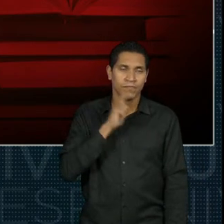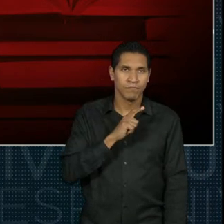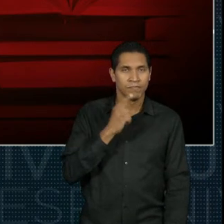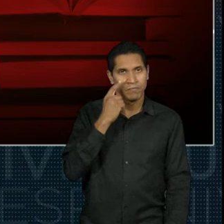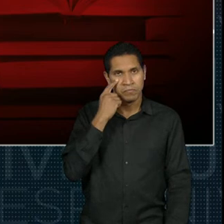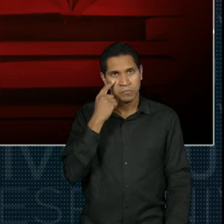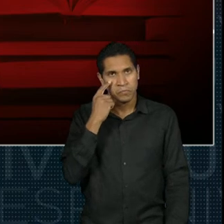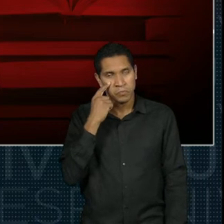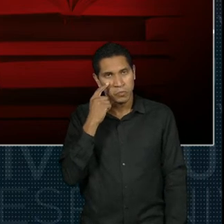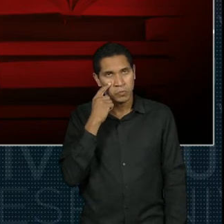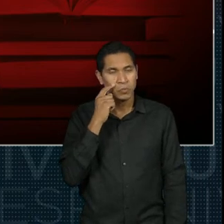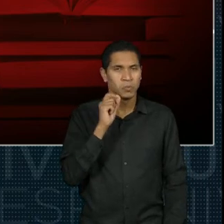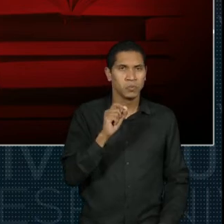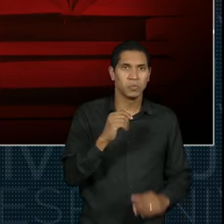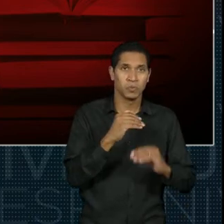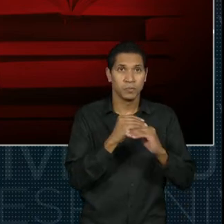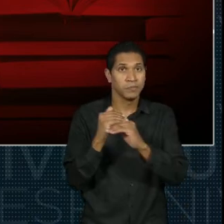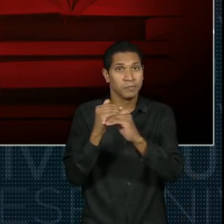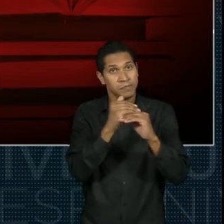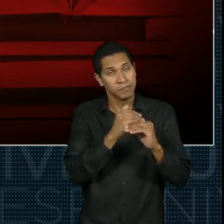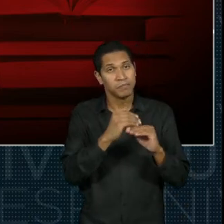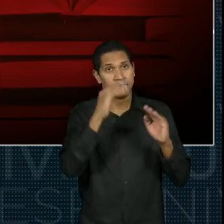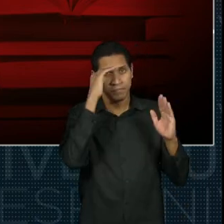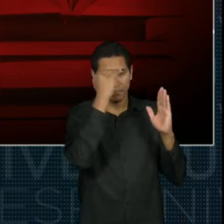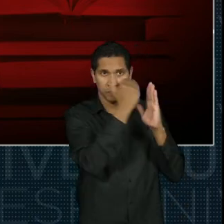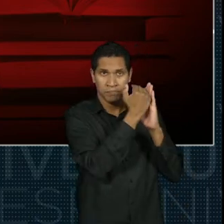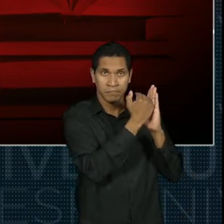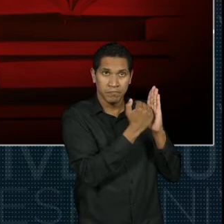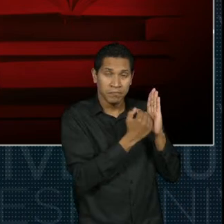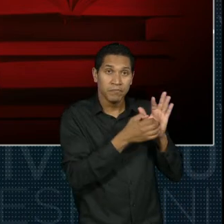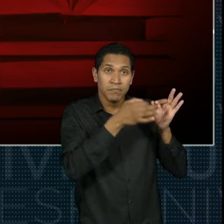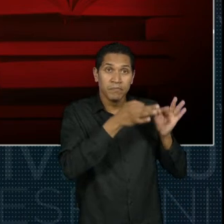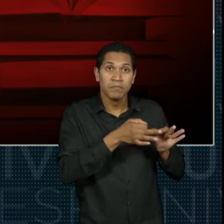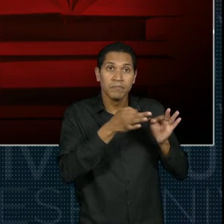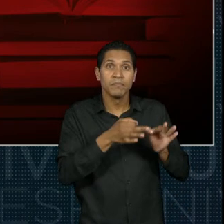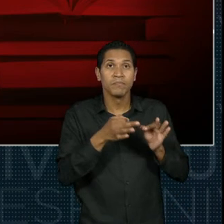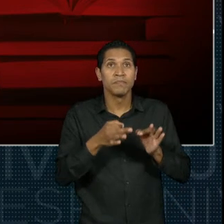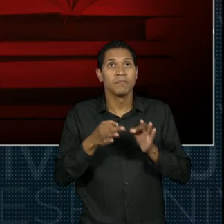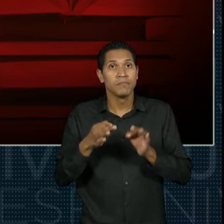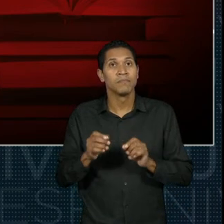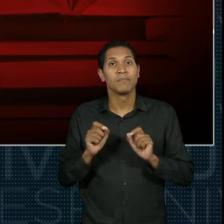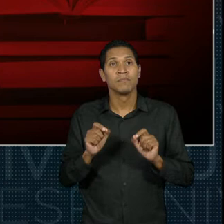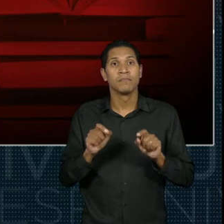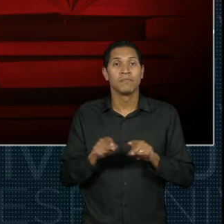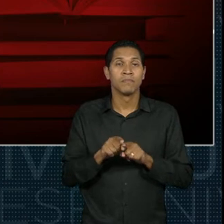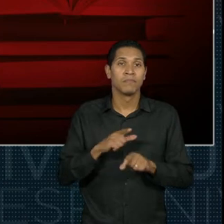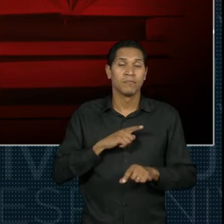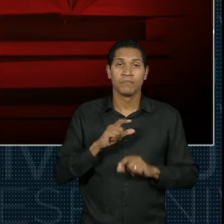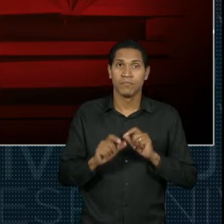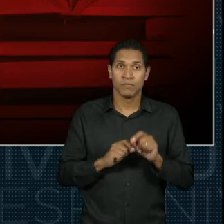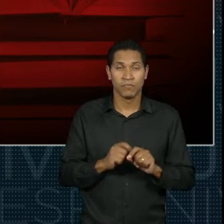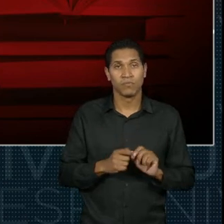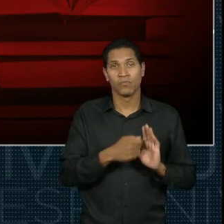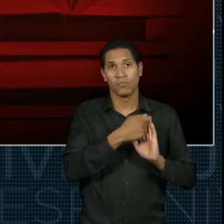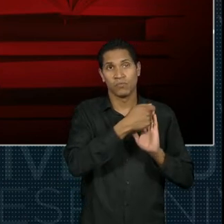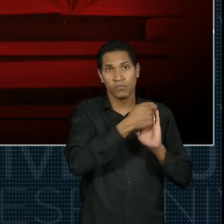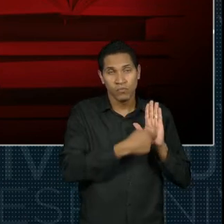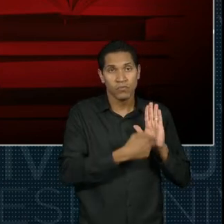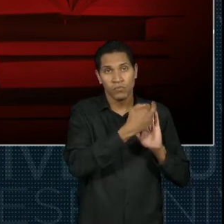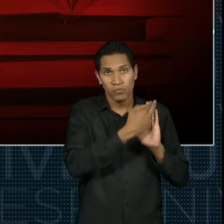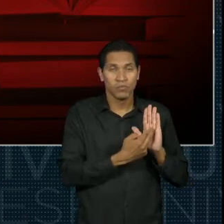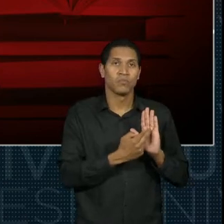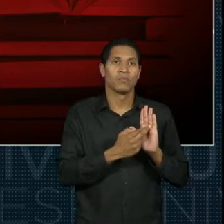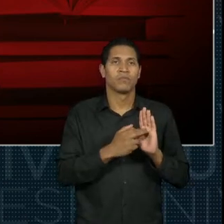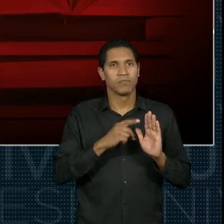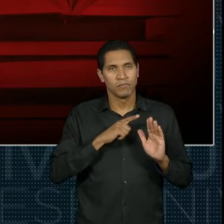verificar se o padrão está sendo seguido em relação ao especificado no documento e então fazer o relatório respeitando o